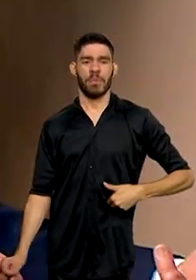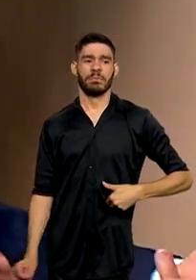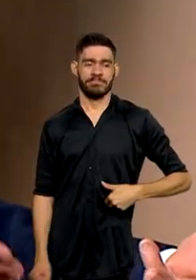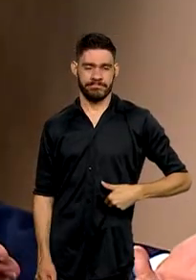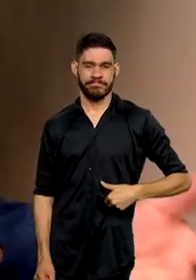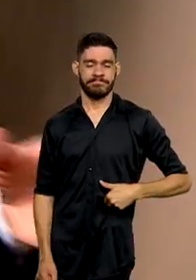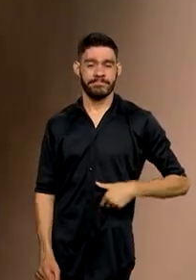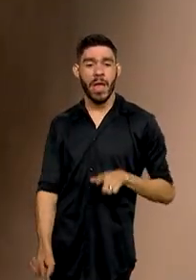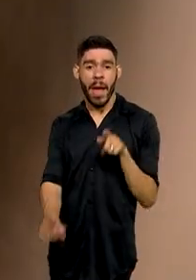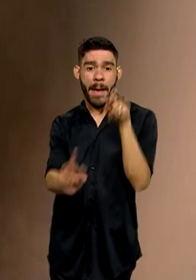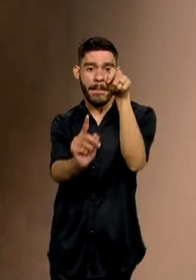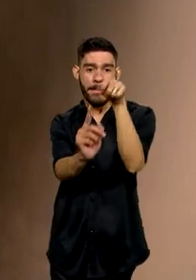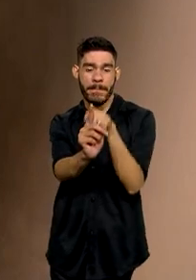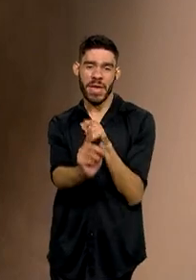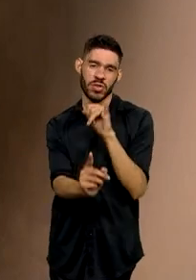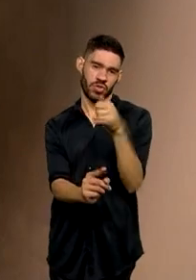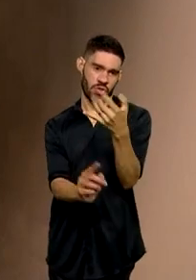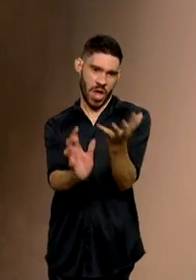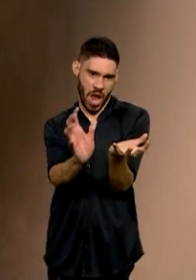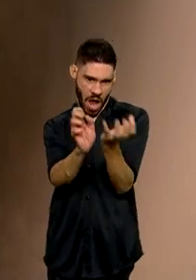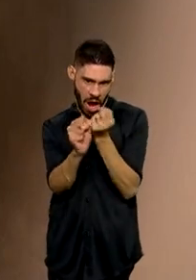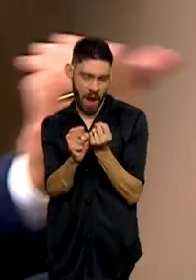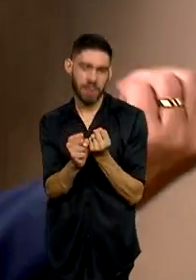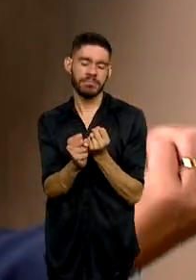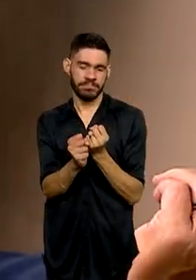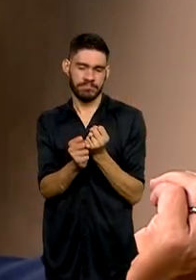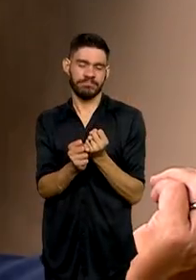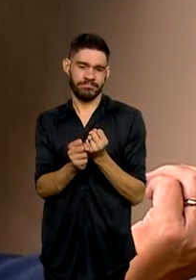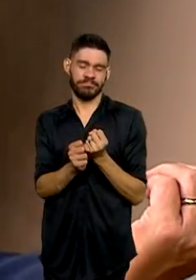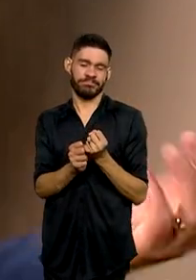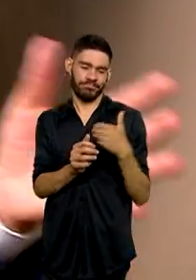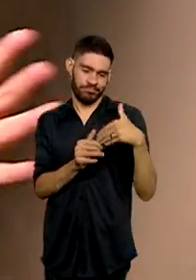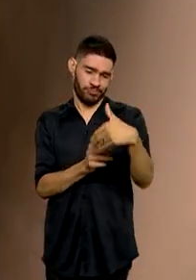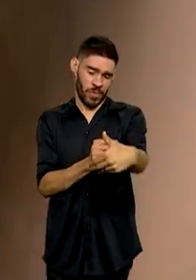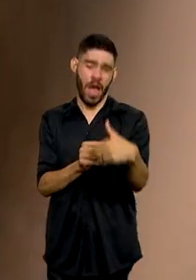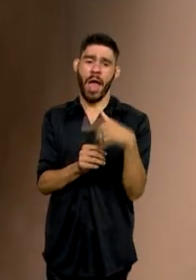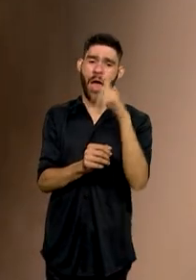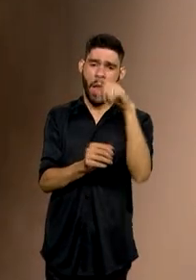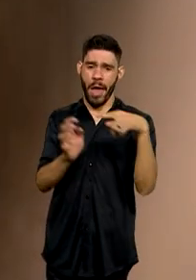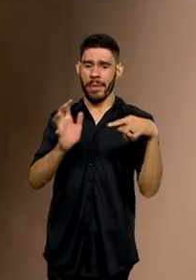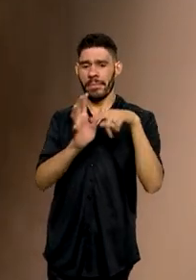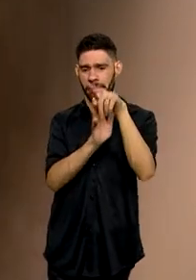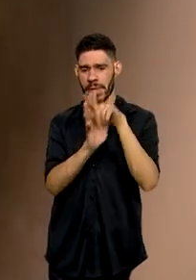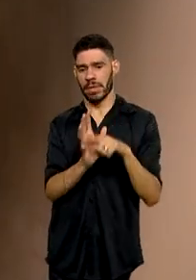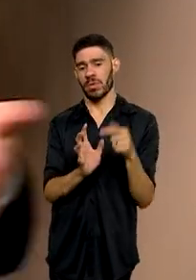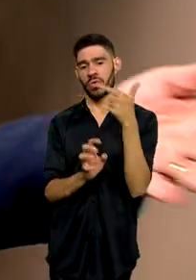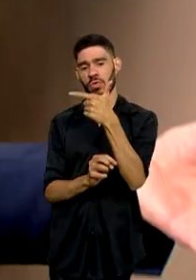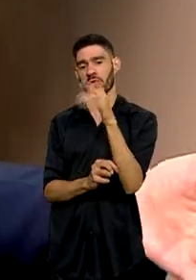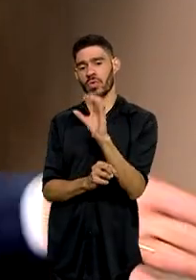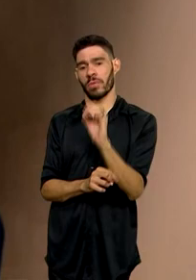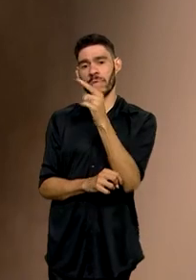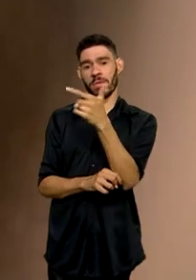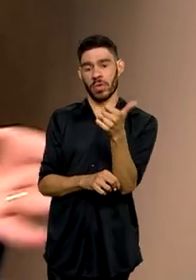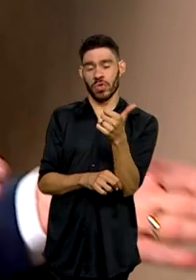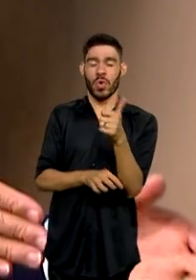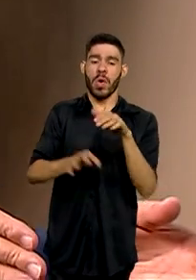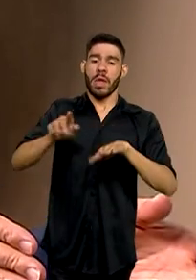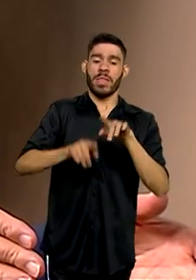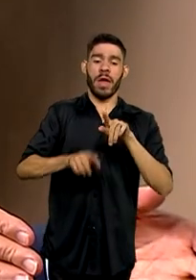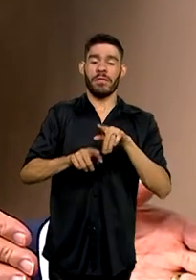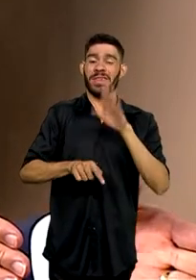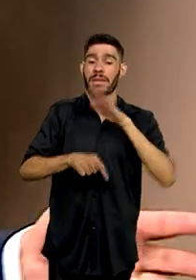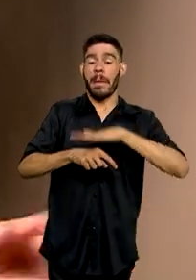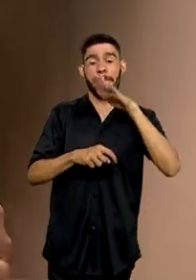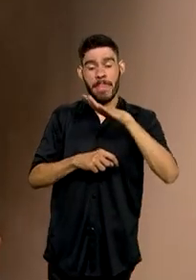em janeiro, quando assumimos o mandato. Aliás, é uma pesquisa de 21, é provável que seja bem mais. A própria FAO, agora, na